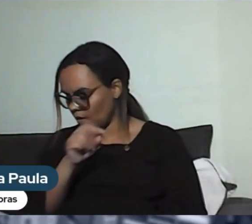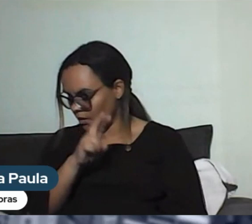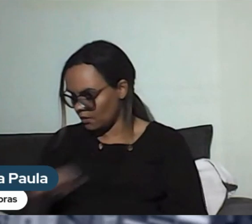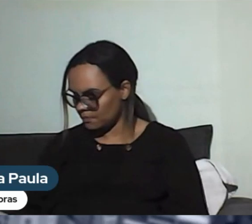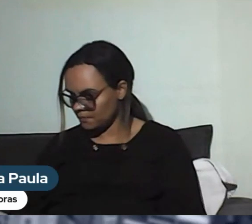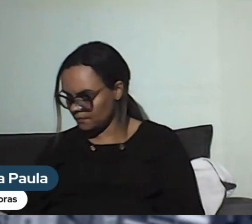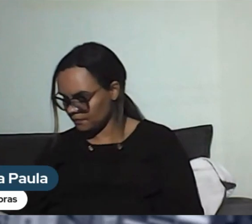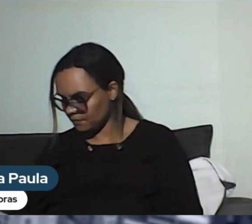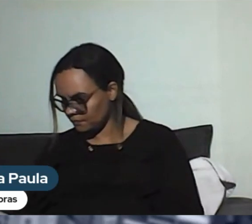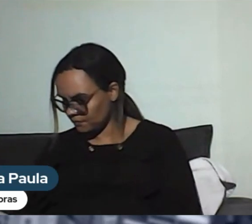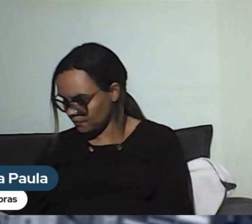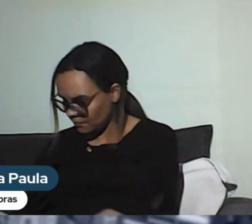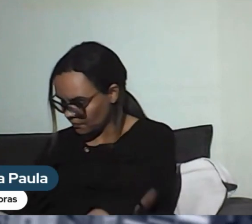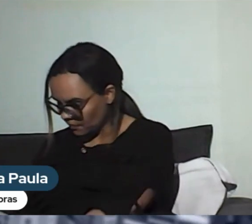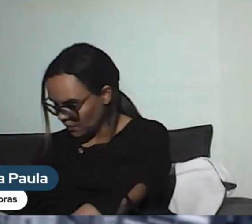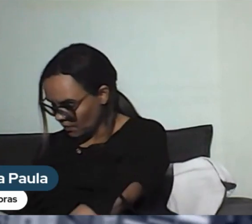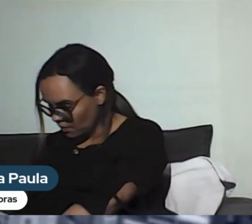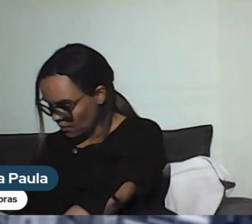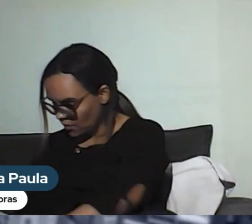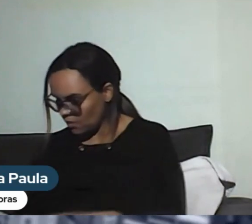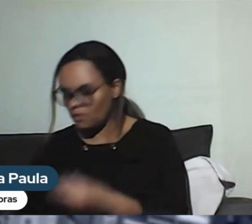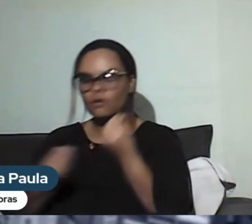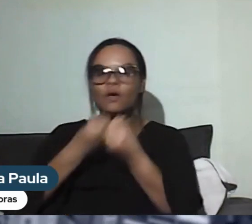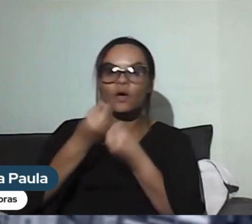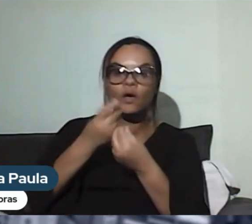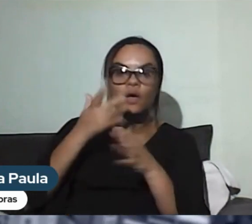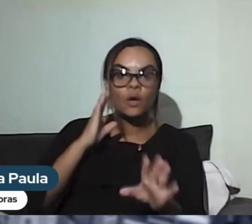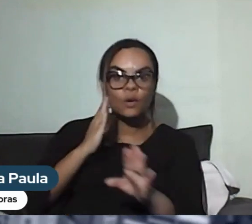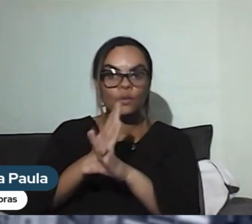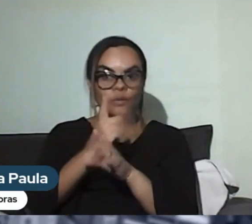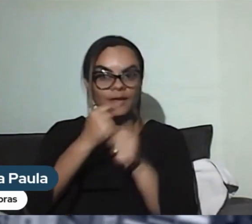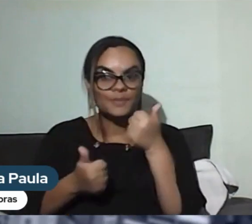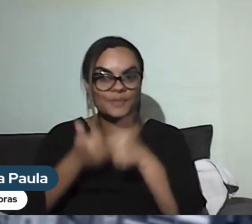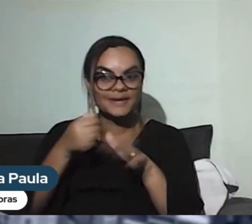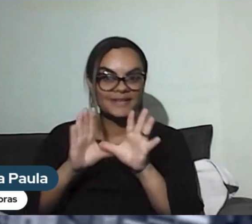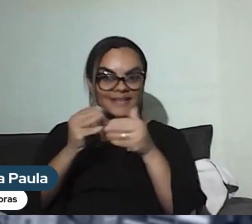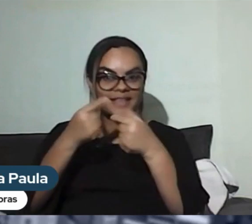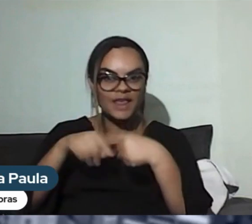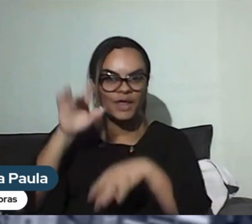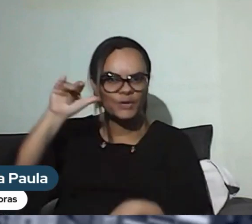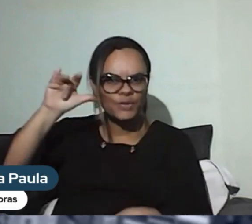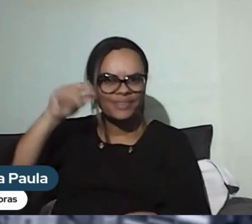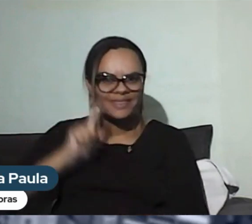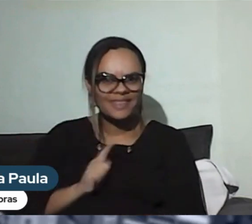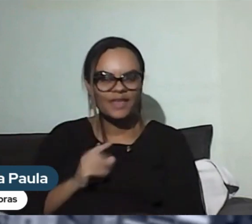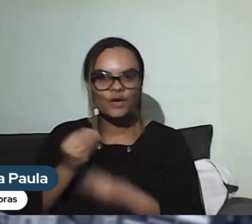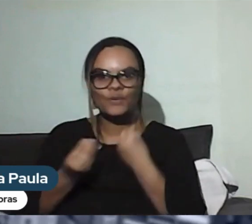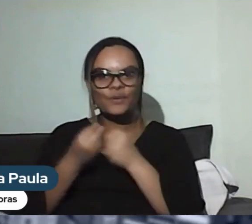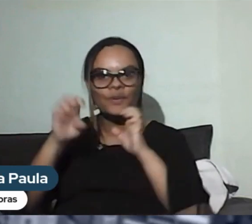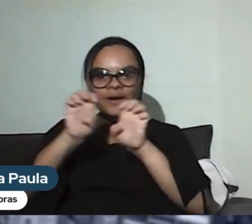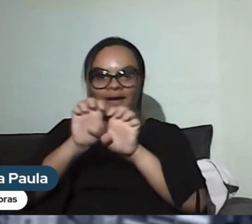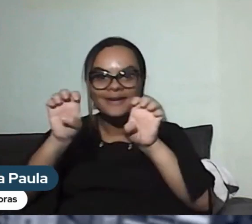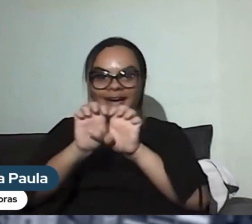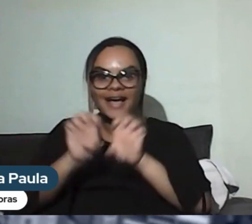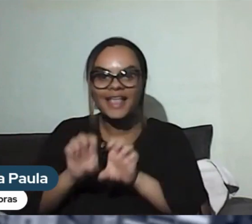Liga de Transplantados do Brasil? Como é que as pessoas podem encontrar vocês? Eu sei que tem Instagram, mas como é que é essa estrutura em todo o Brasil,